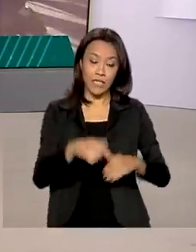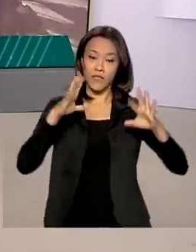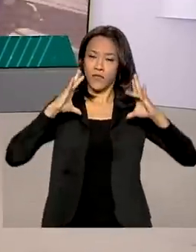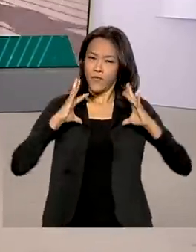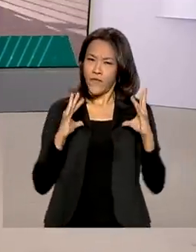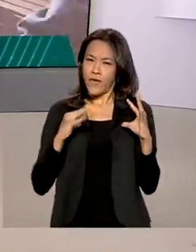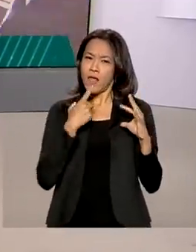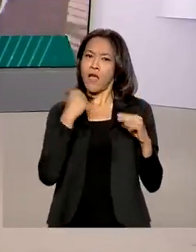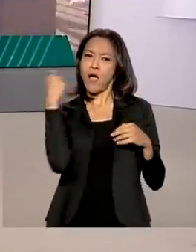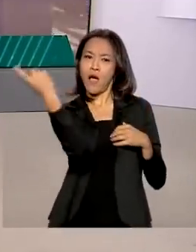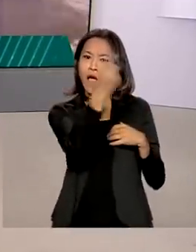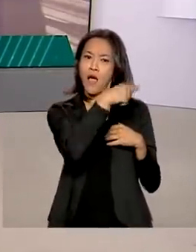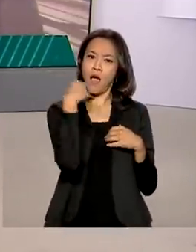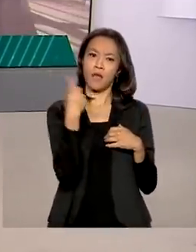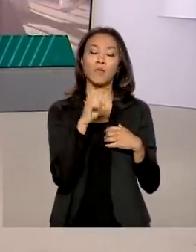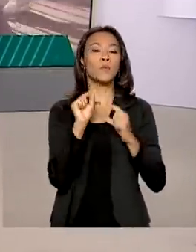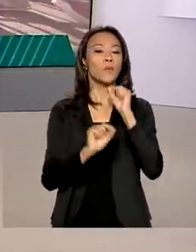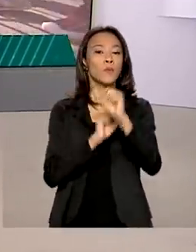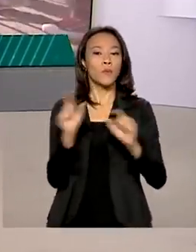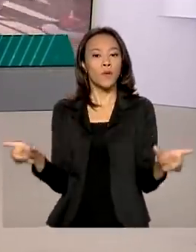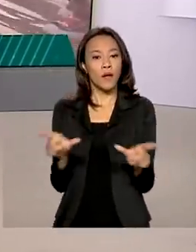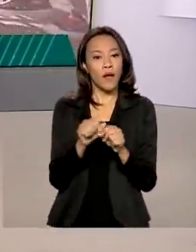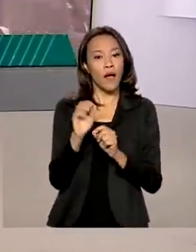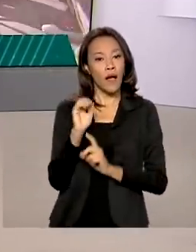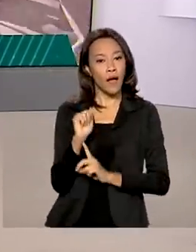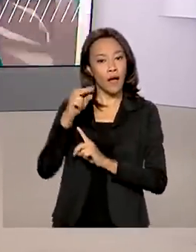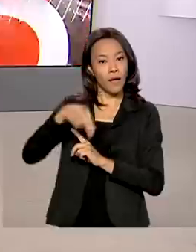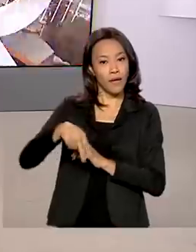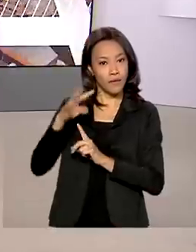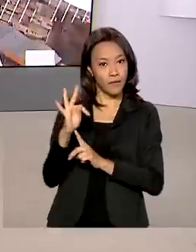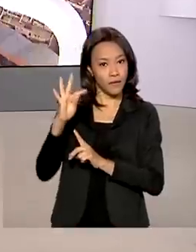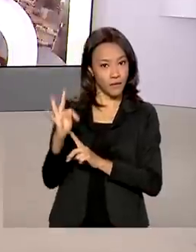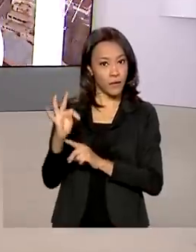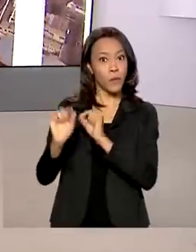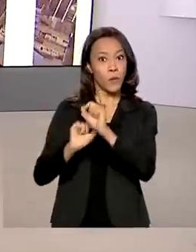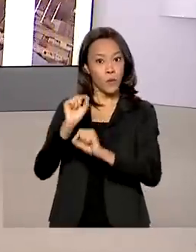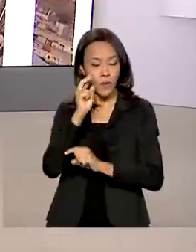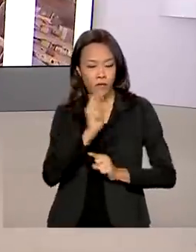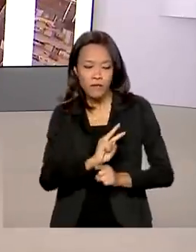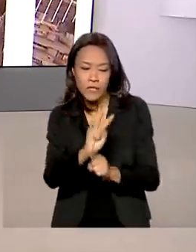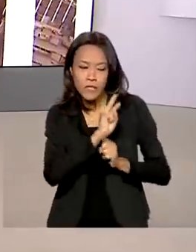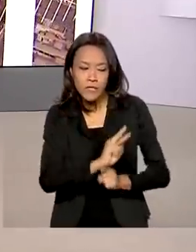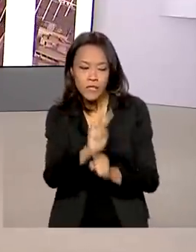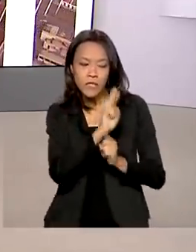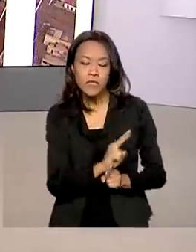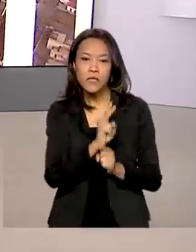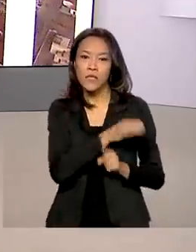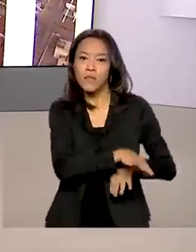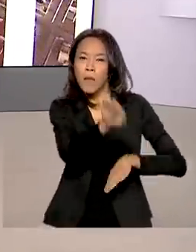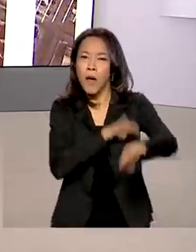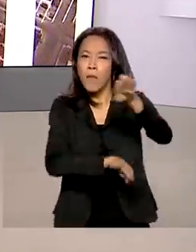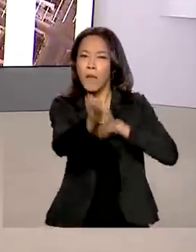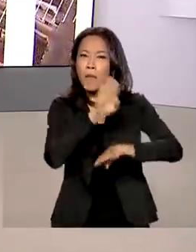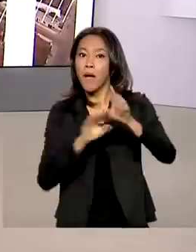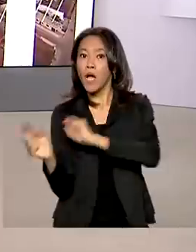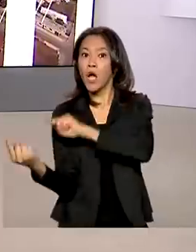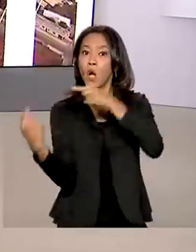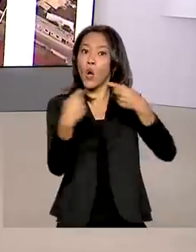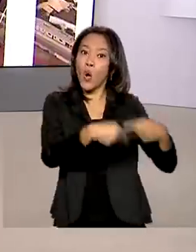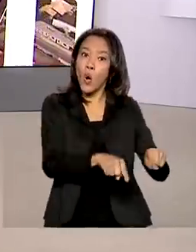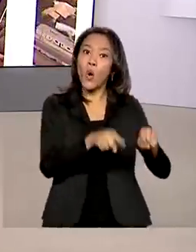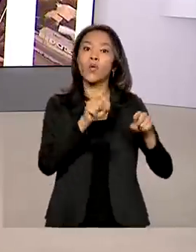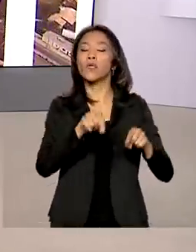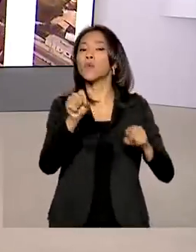a Agência Nacional de Transportes Terrestres reforçou a fiscalização nas rodovias federais para combater o transporte